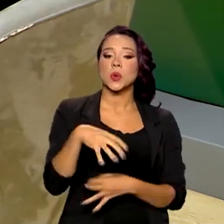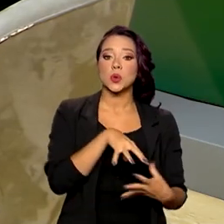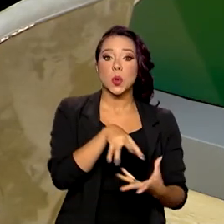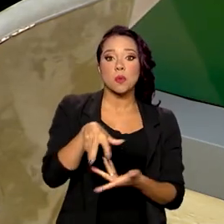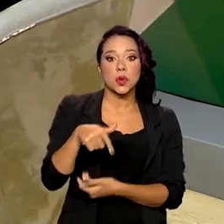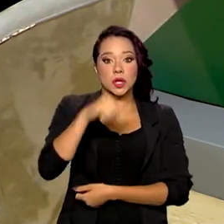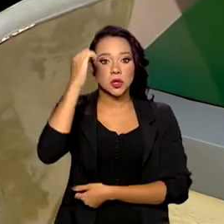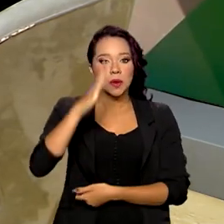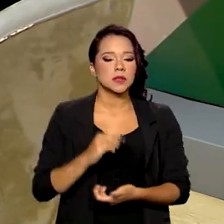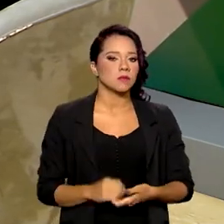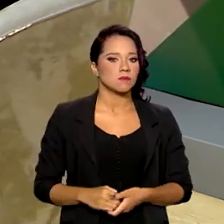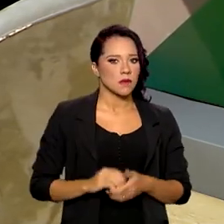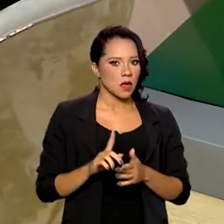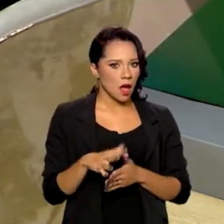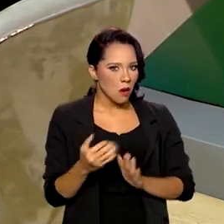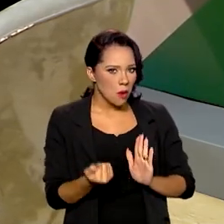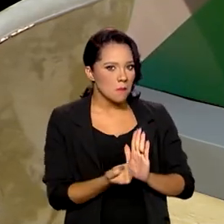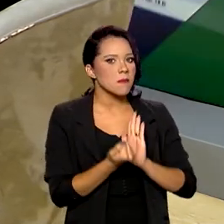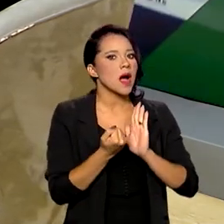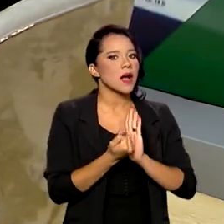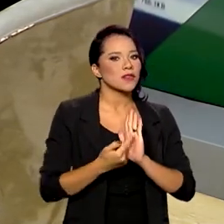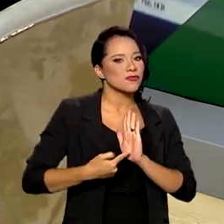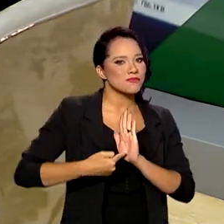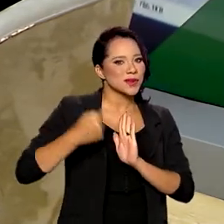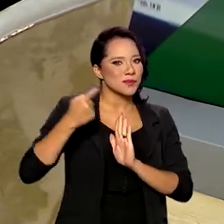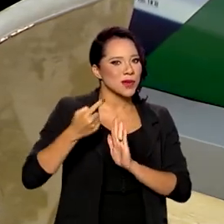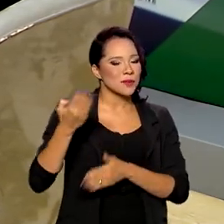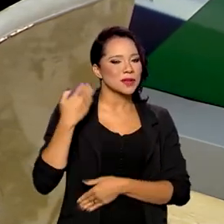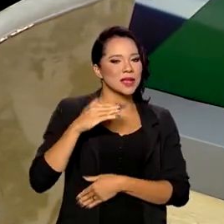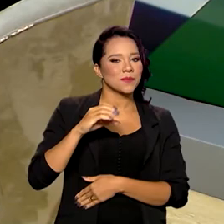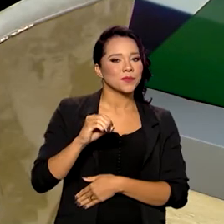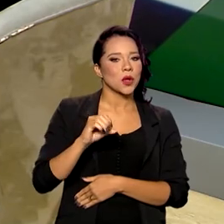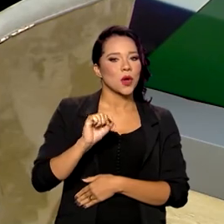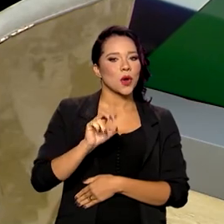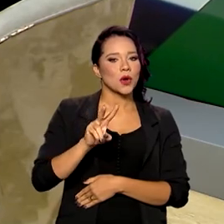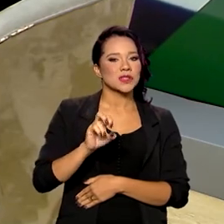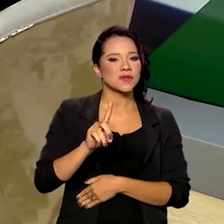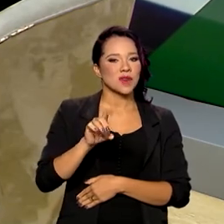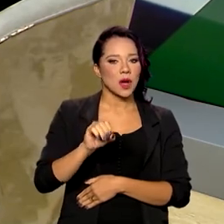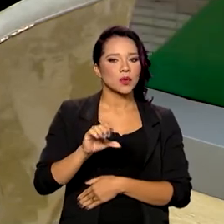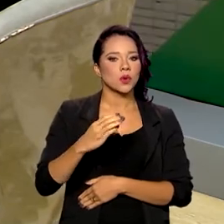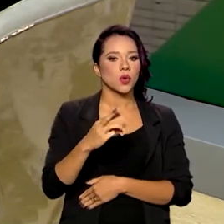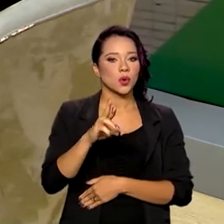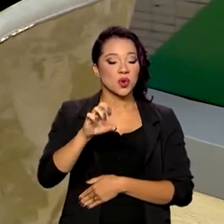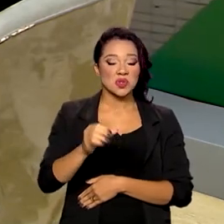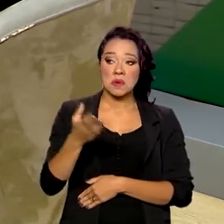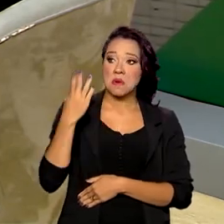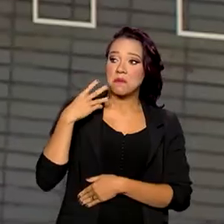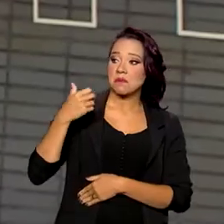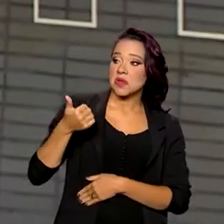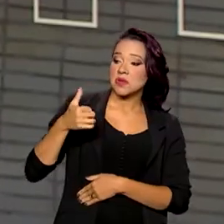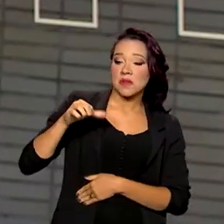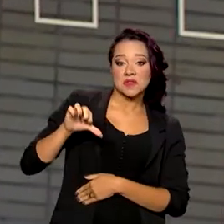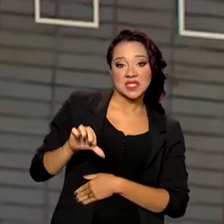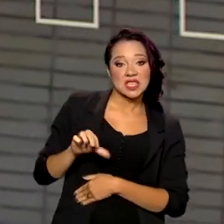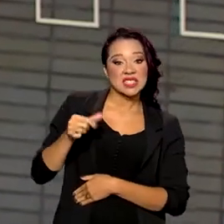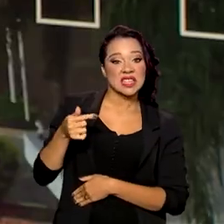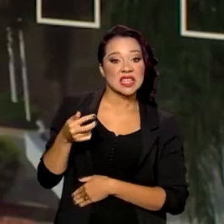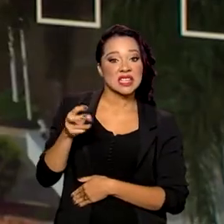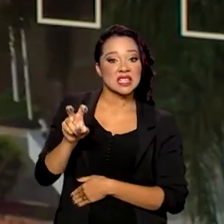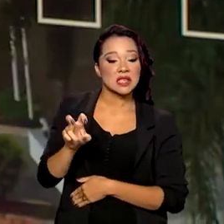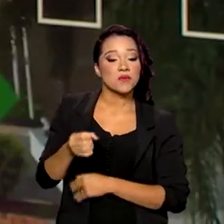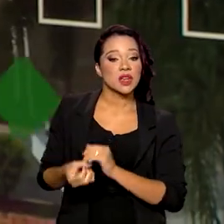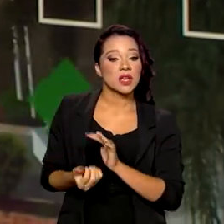mundo, é um legado do nosso pioneiro Oswaldo Cruz. Desde 1975 foi instituído